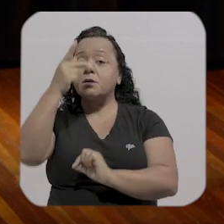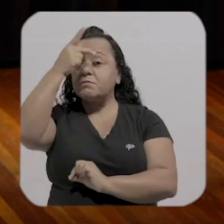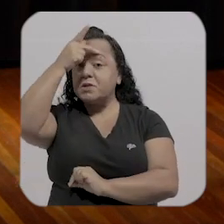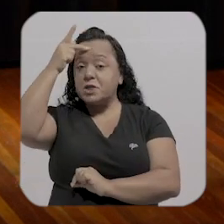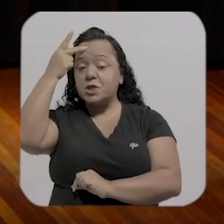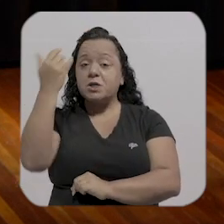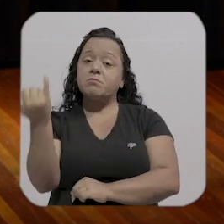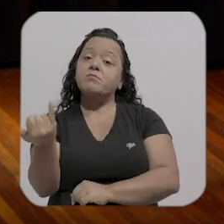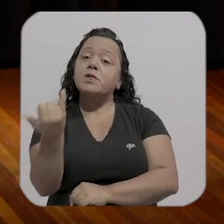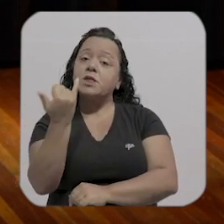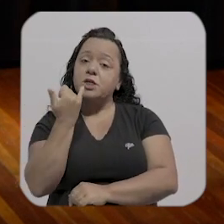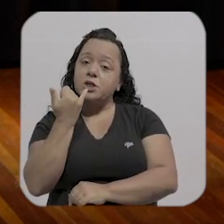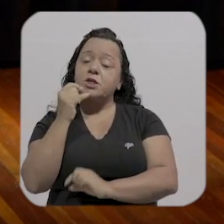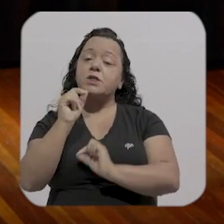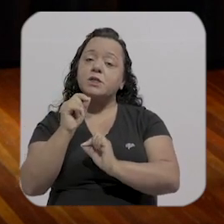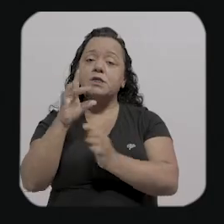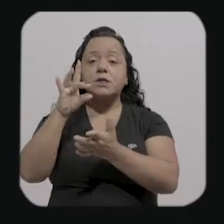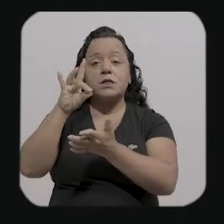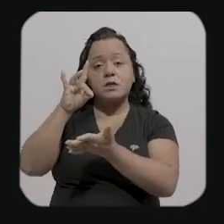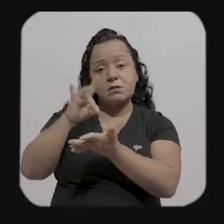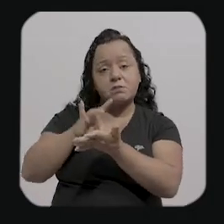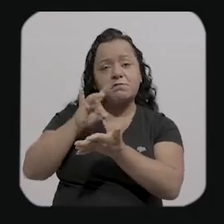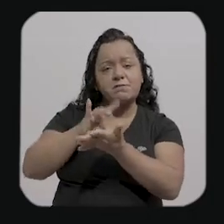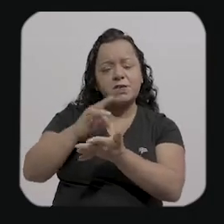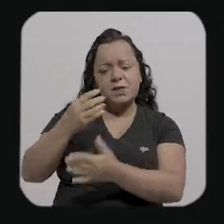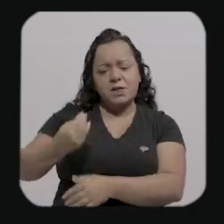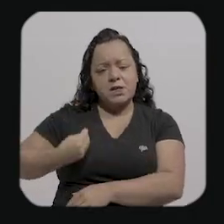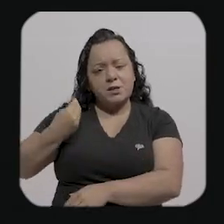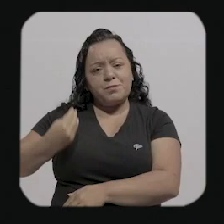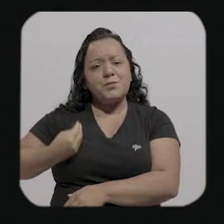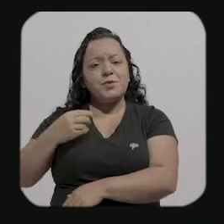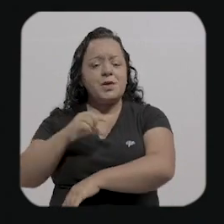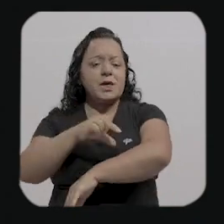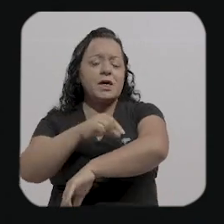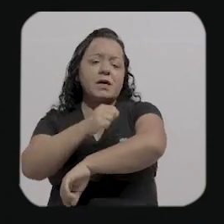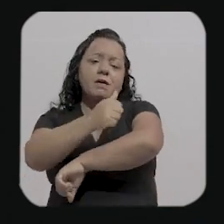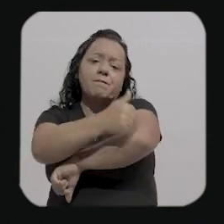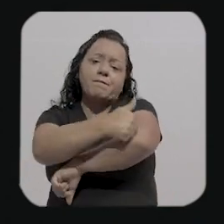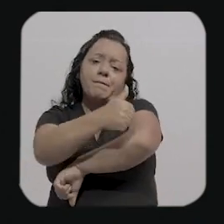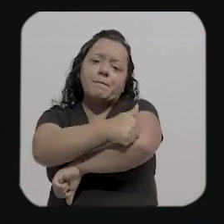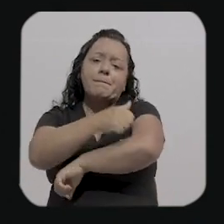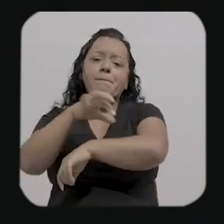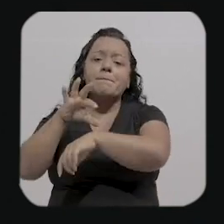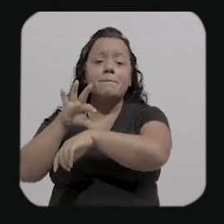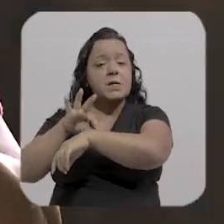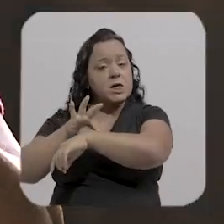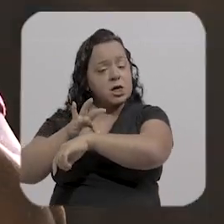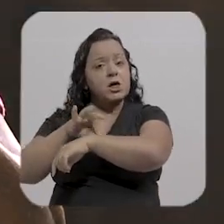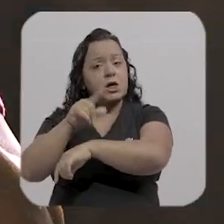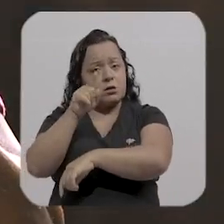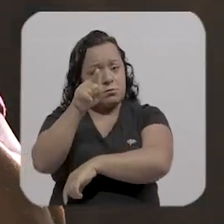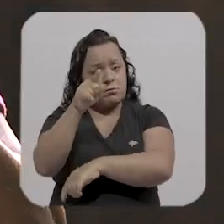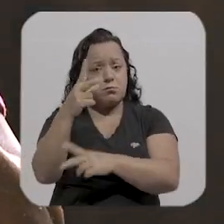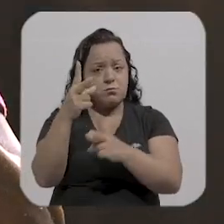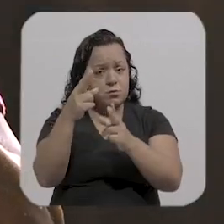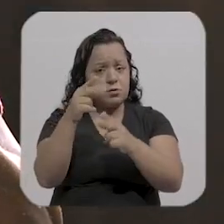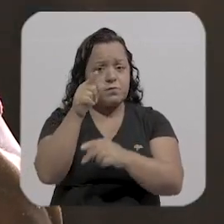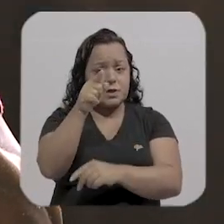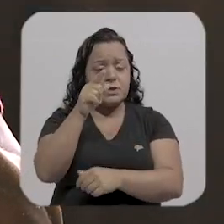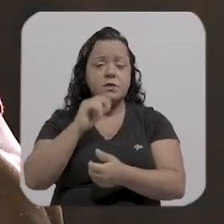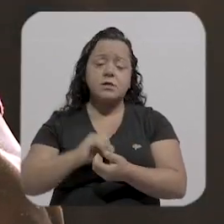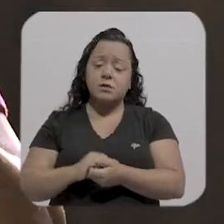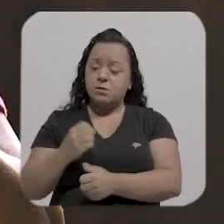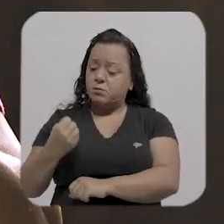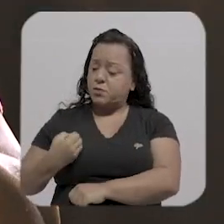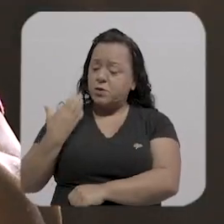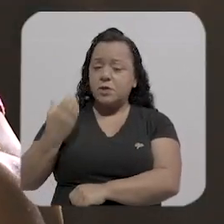me disse assim os poetas são reais os poetas são de carne e osso como você né e os poetas tem histórias